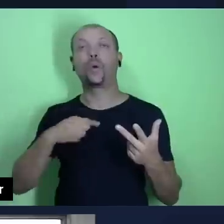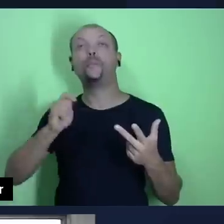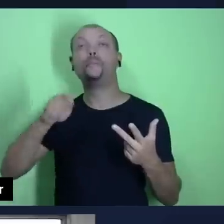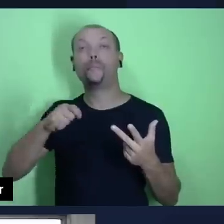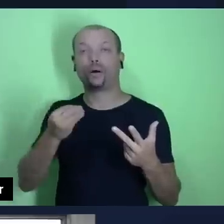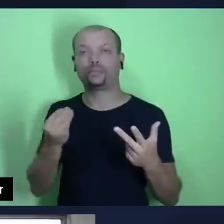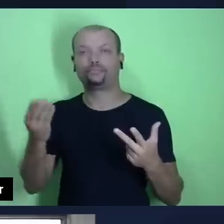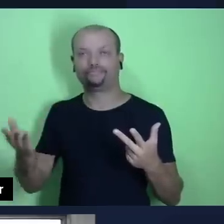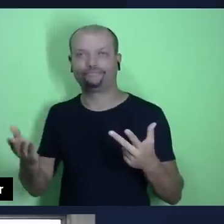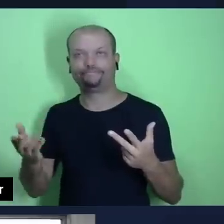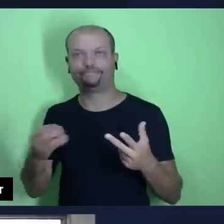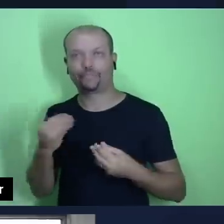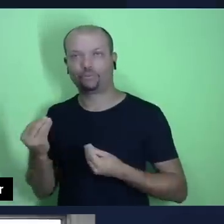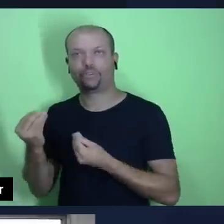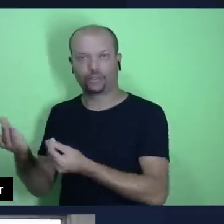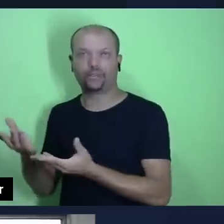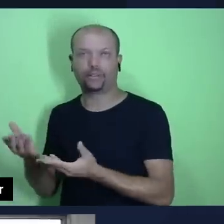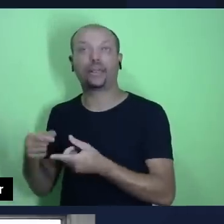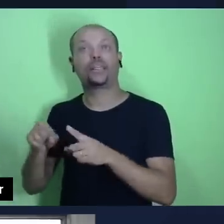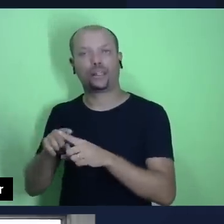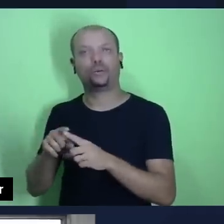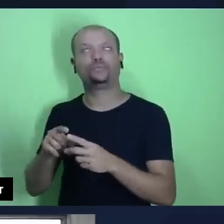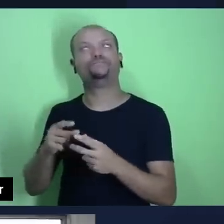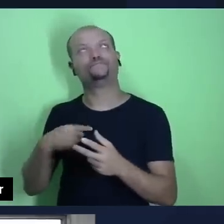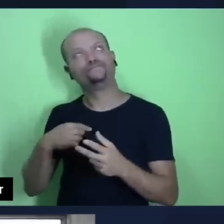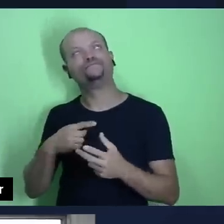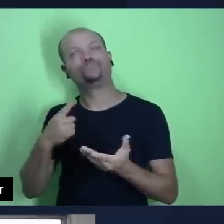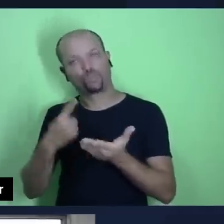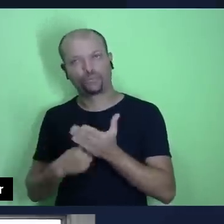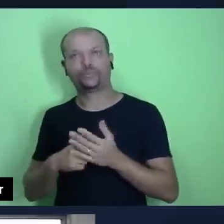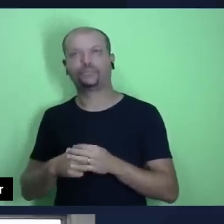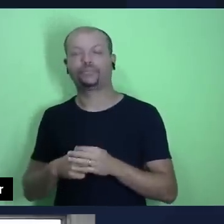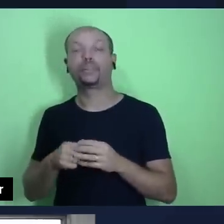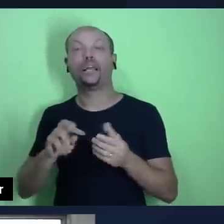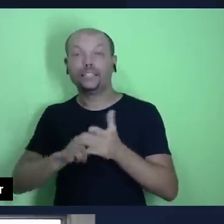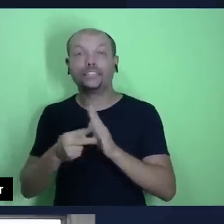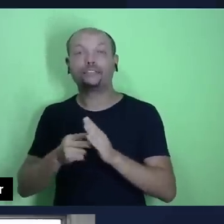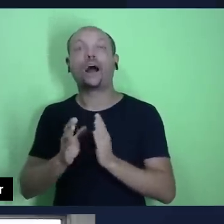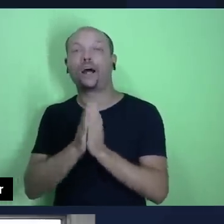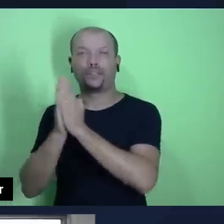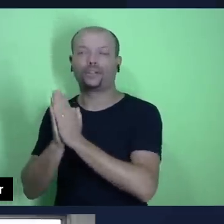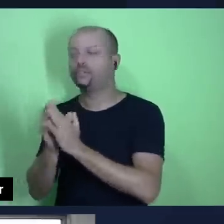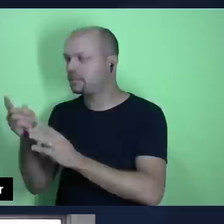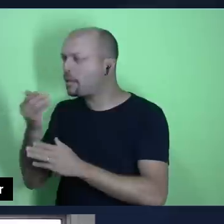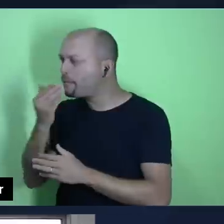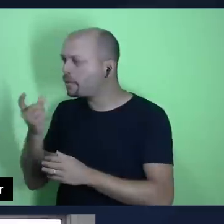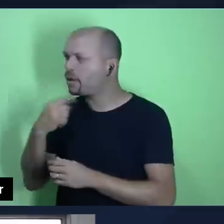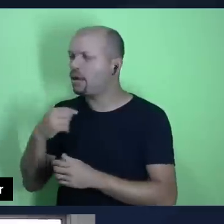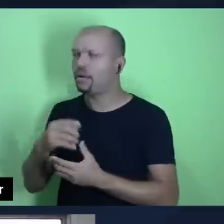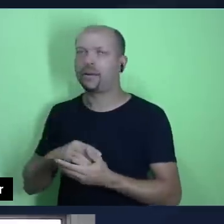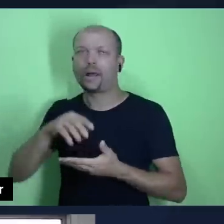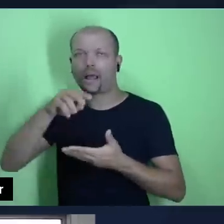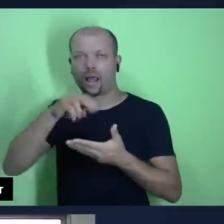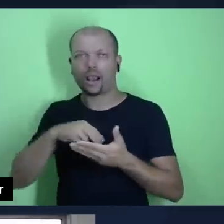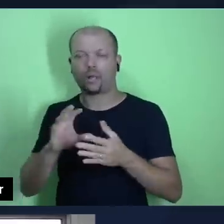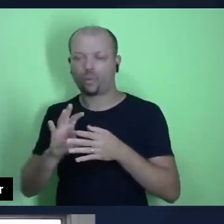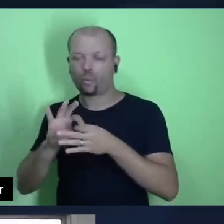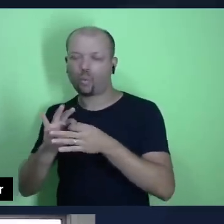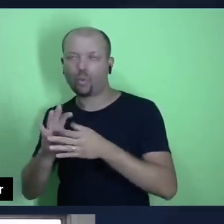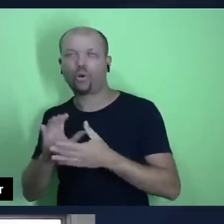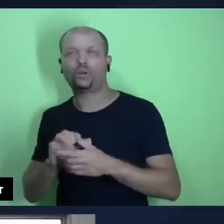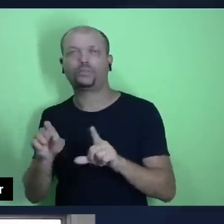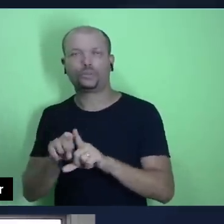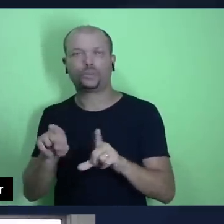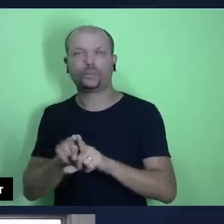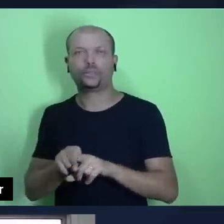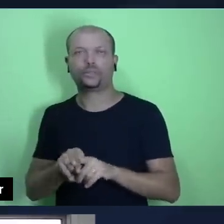Isso é muito forte aqui. Então, a oferta faz parte da adoração. Você me pediu, pastor Júlio, para que eu fizesse uma conexão desse